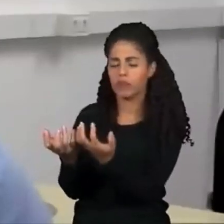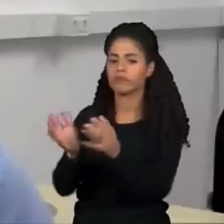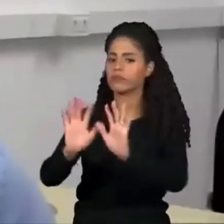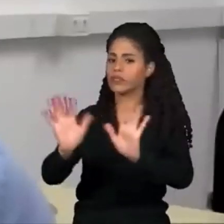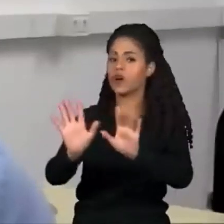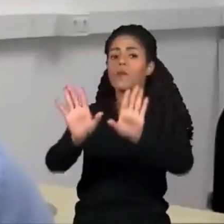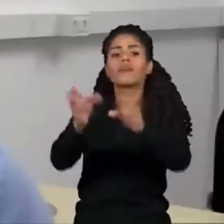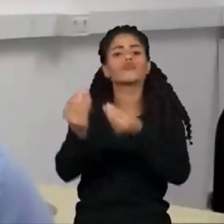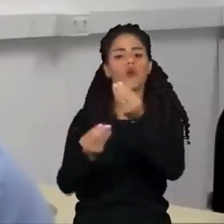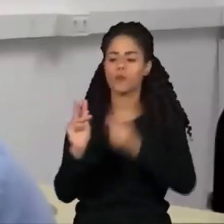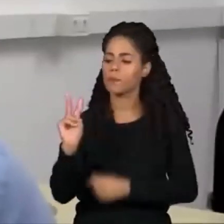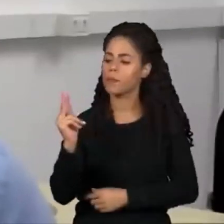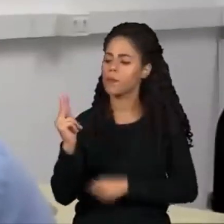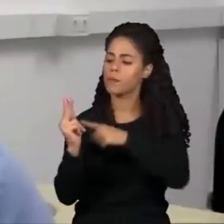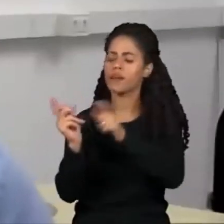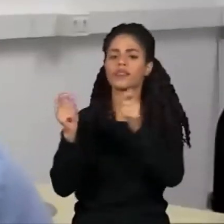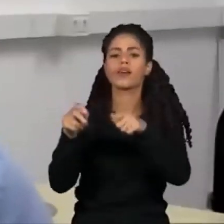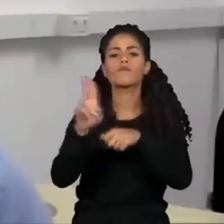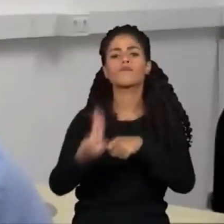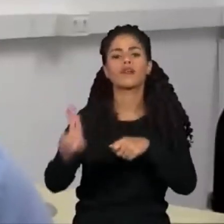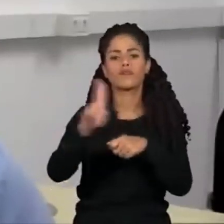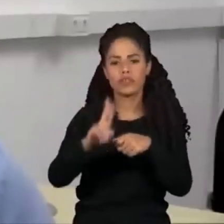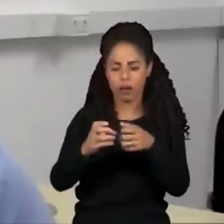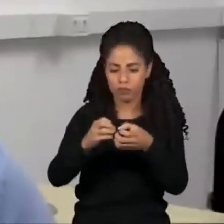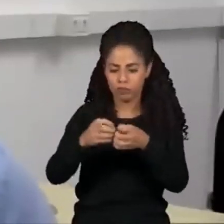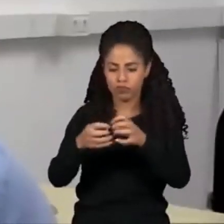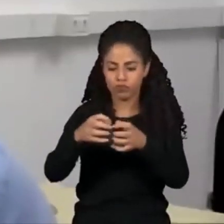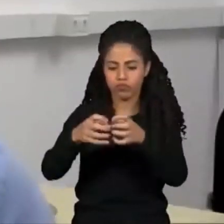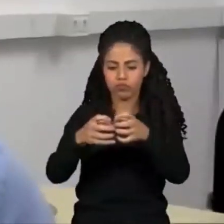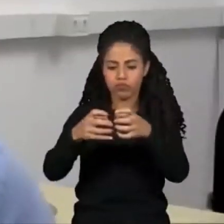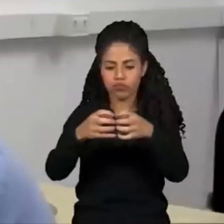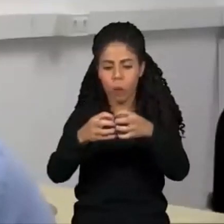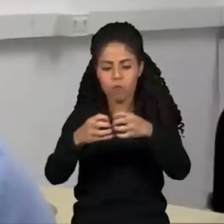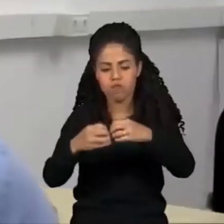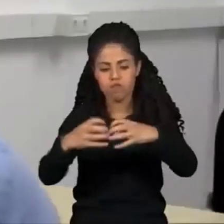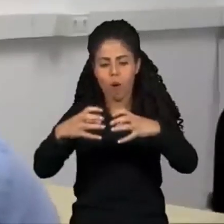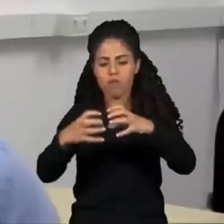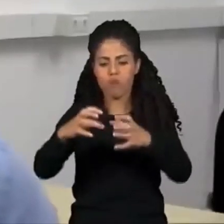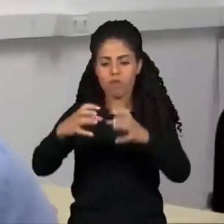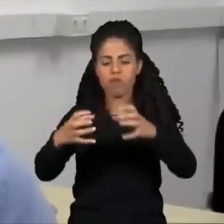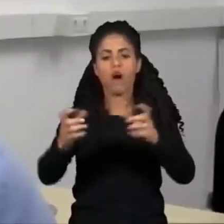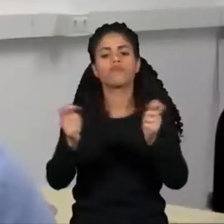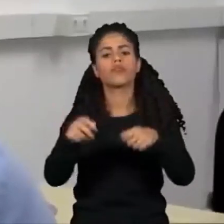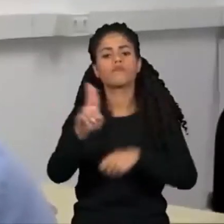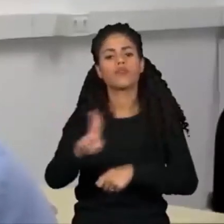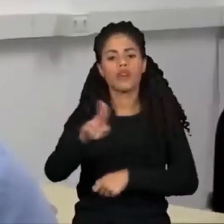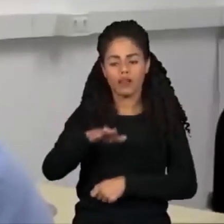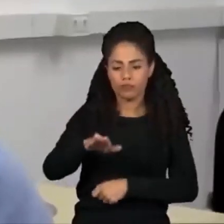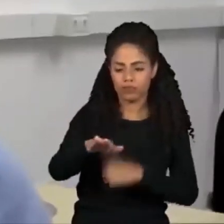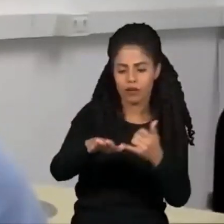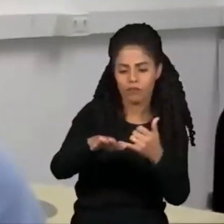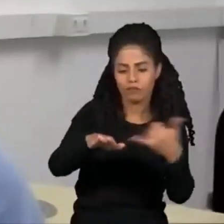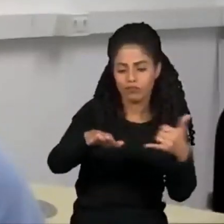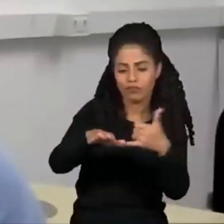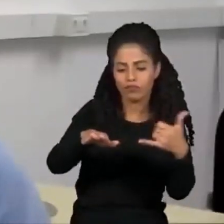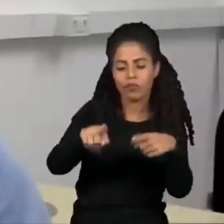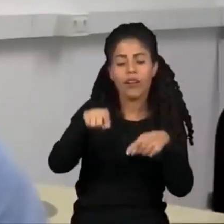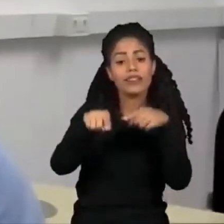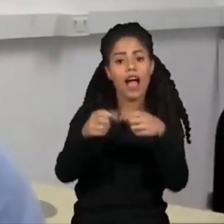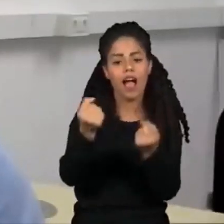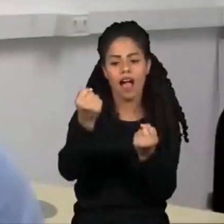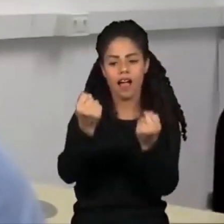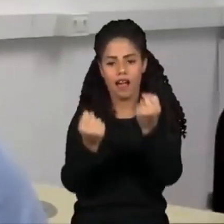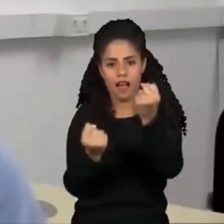hidrogênio é utilizado numa célula a combustível, onde gera-se eletricidade. E este veículo, ele passa a ser um carro